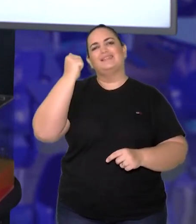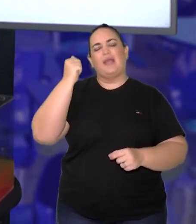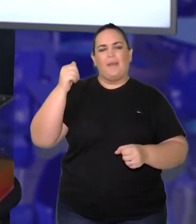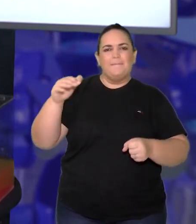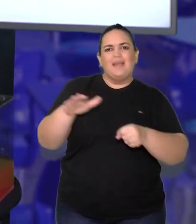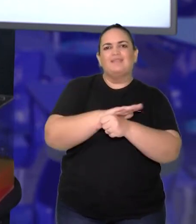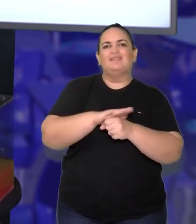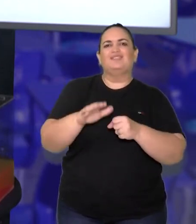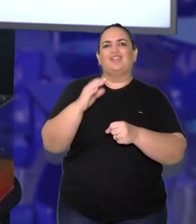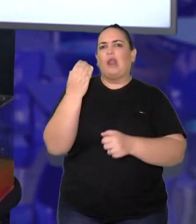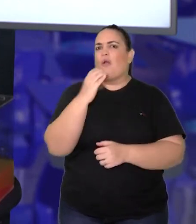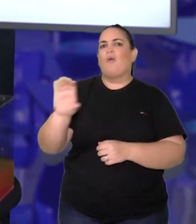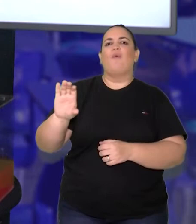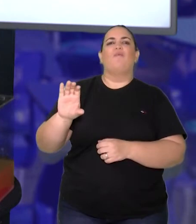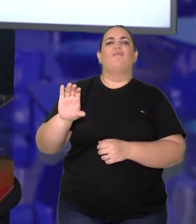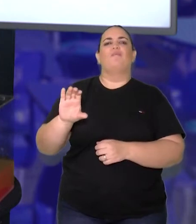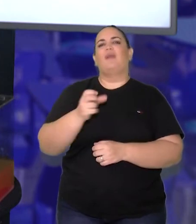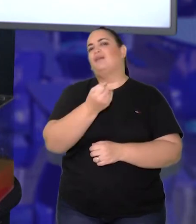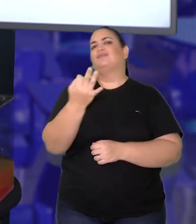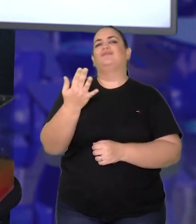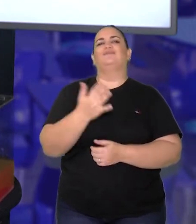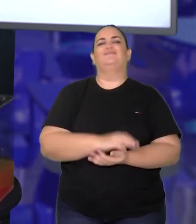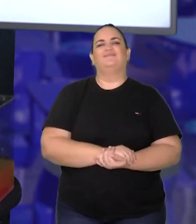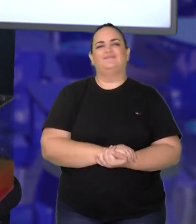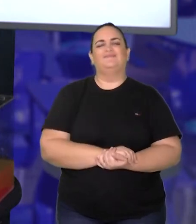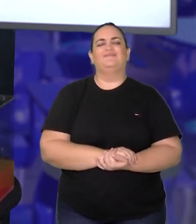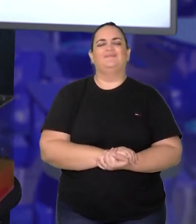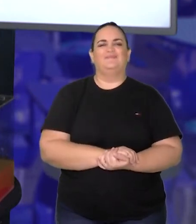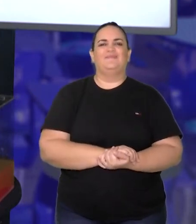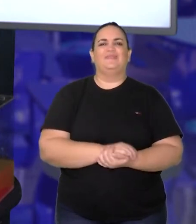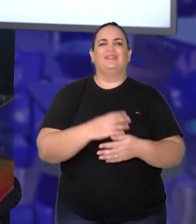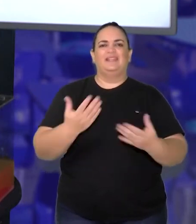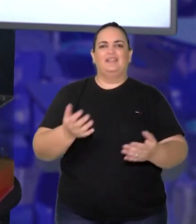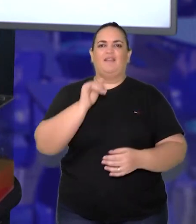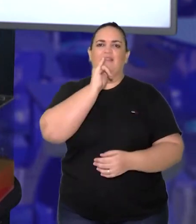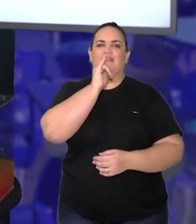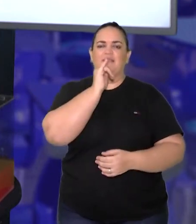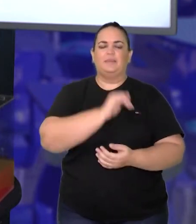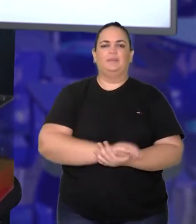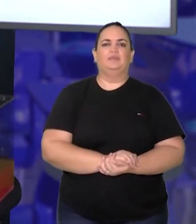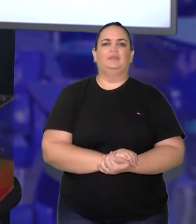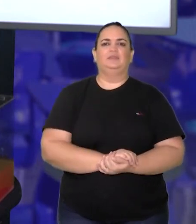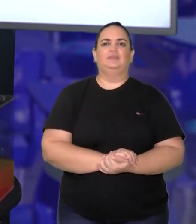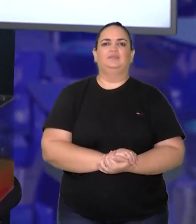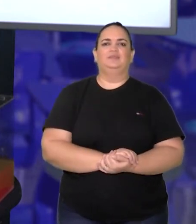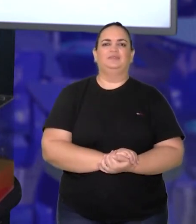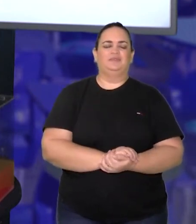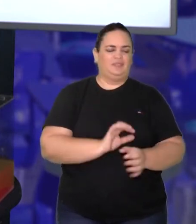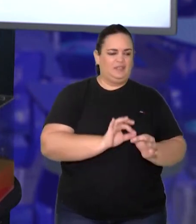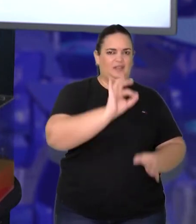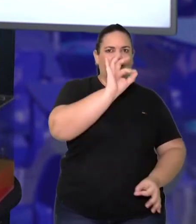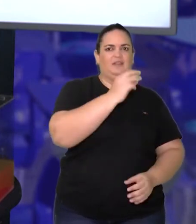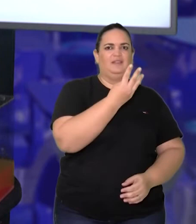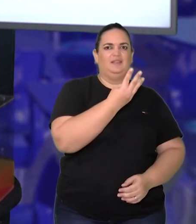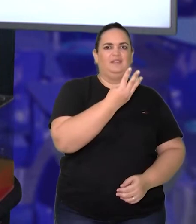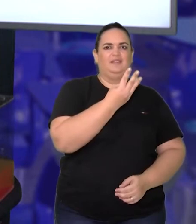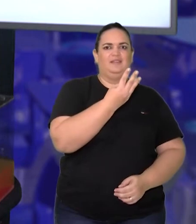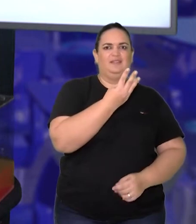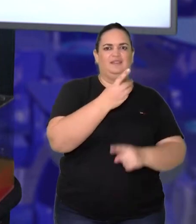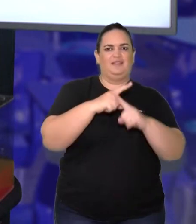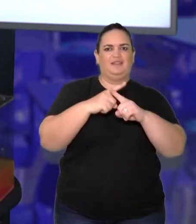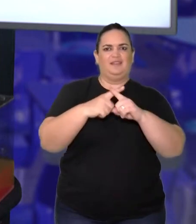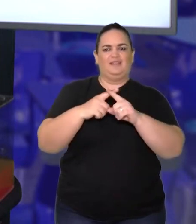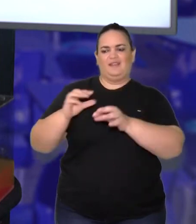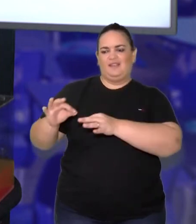cubinhos para preencher esse recipiente. Então, teremos a seguinte situação. Multiplicar na altura, 3, pela